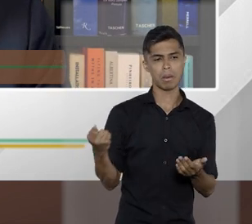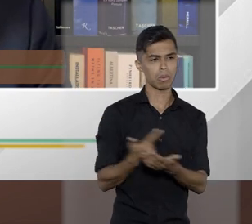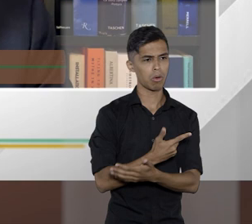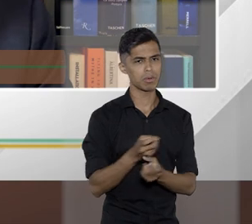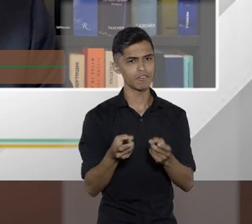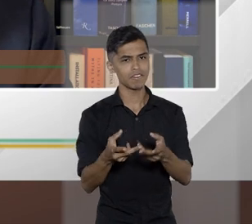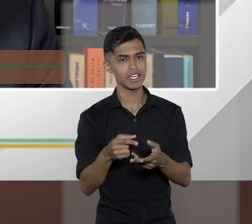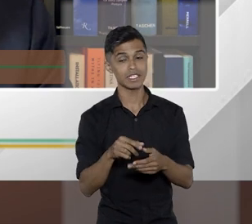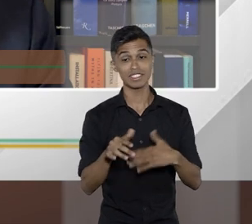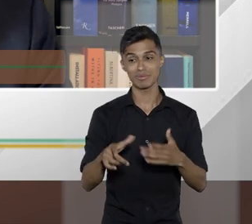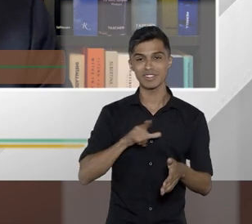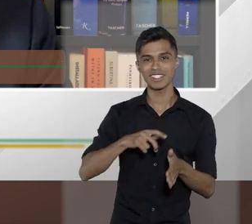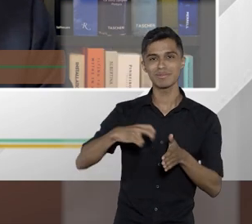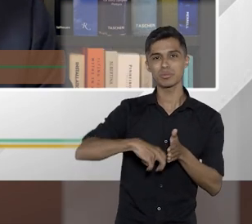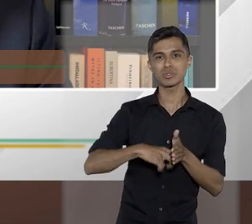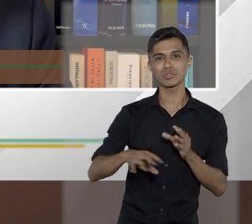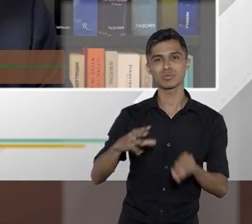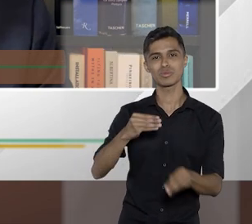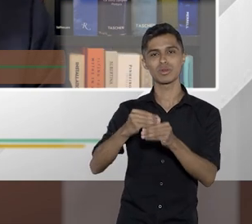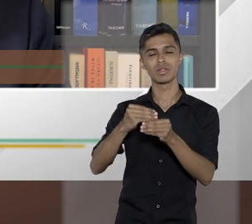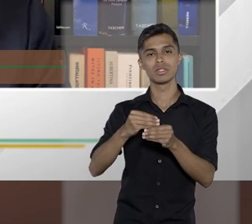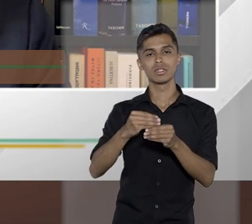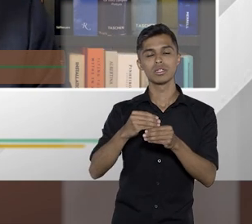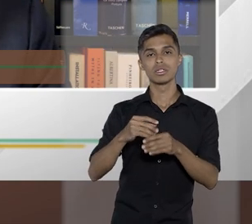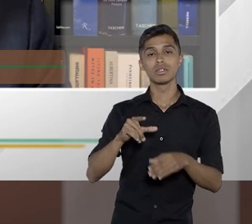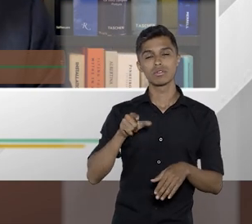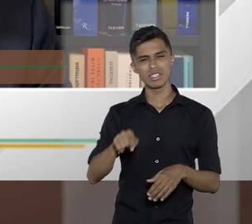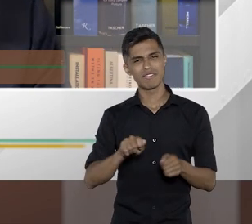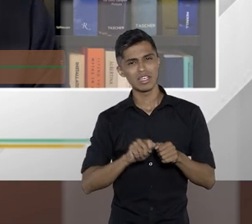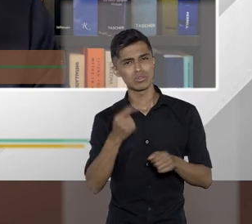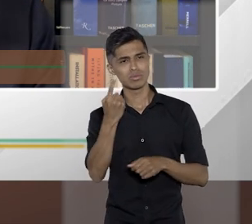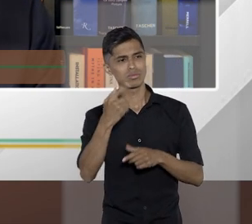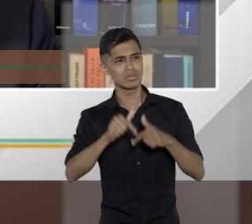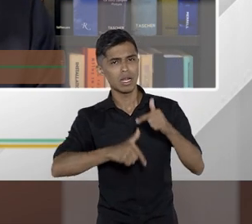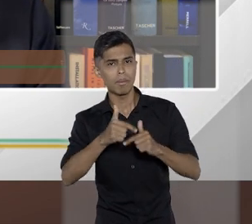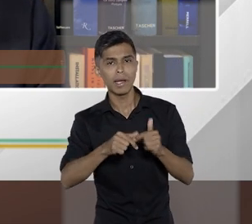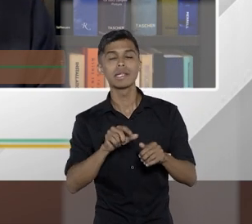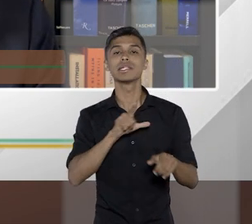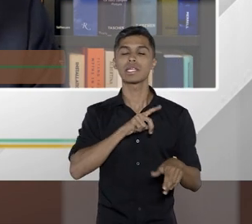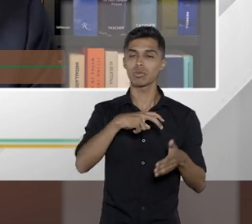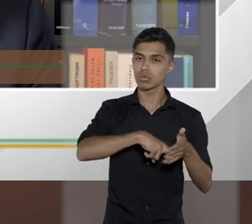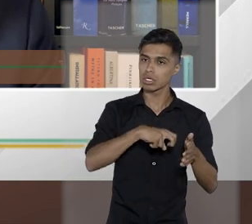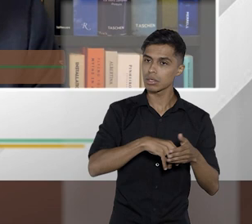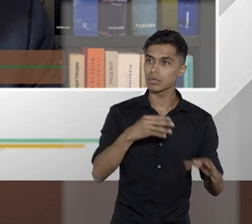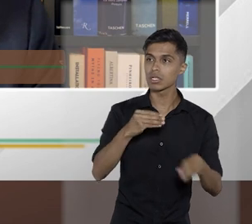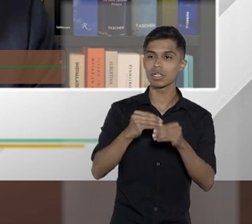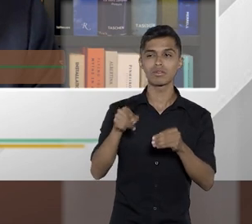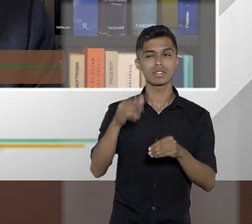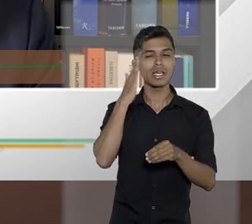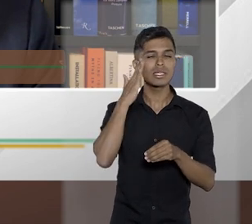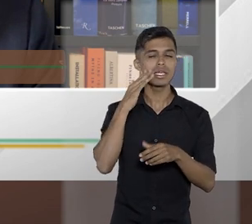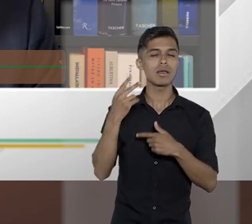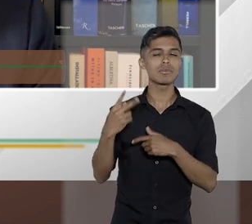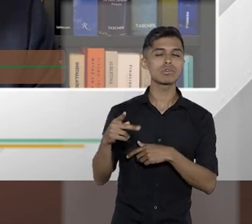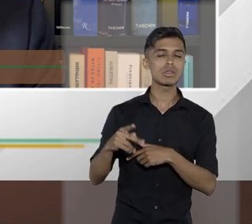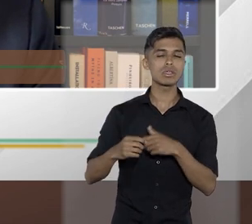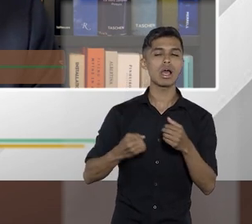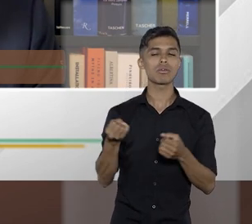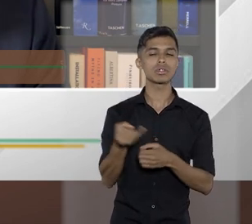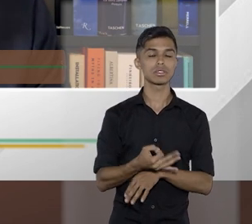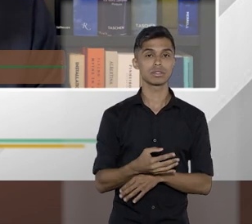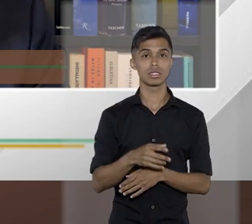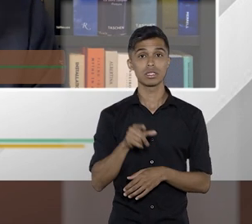então você vai saber quanto foi a compra e venda. Você toma um serviço, tem lá o tributo, você sabe quanto a pessoa tomou de serviço.